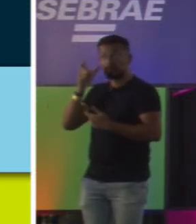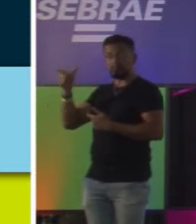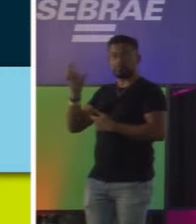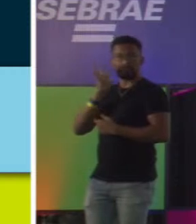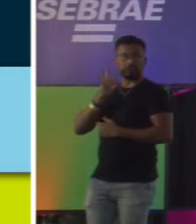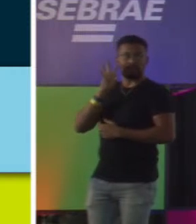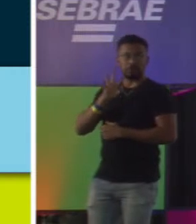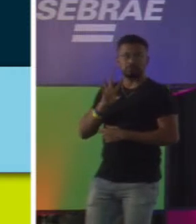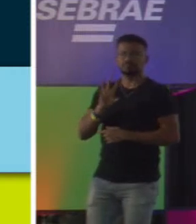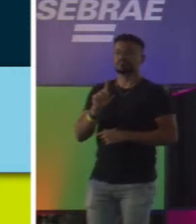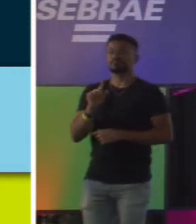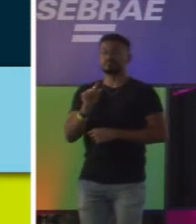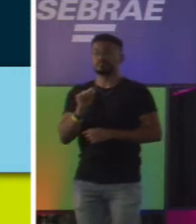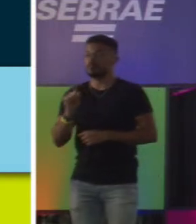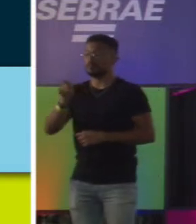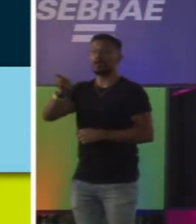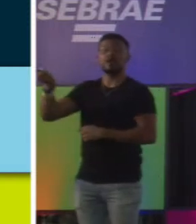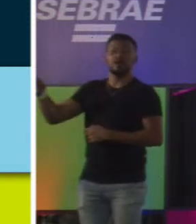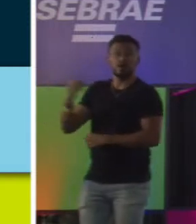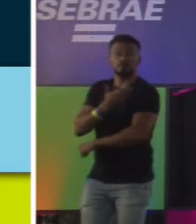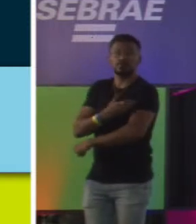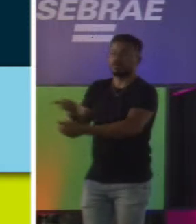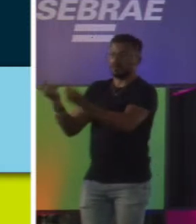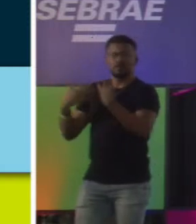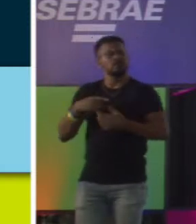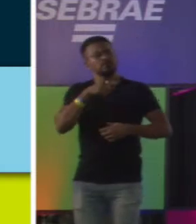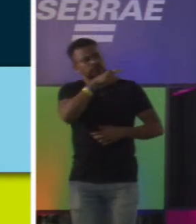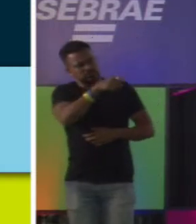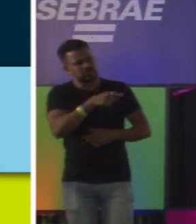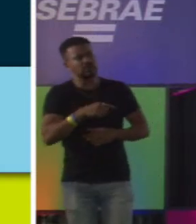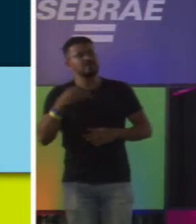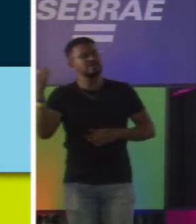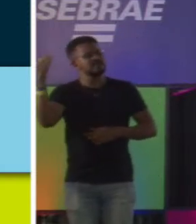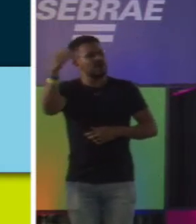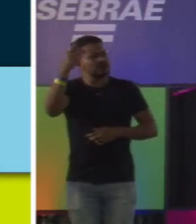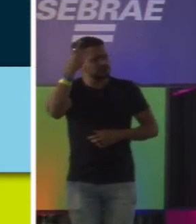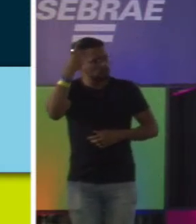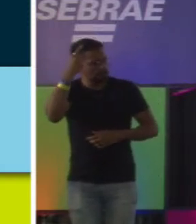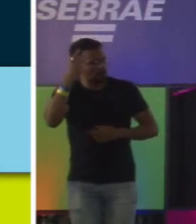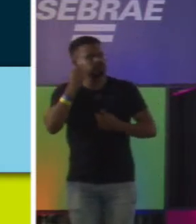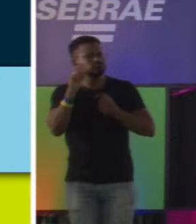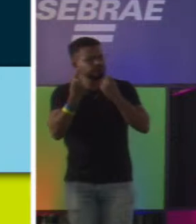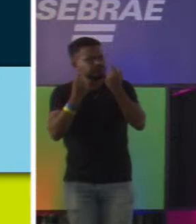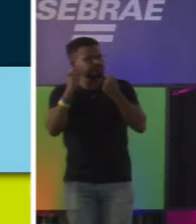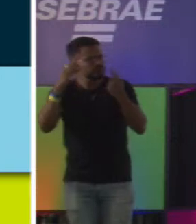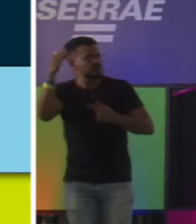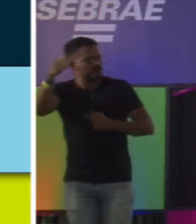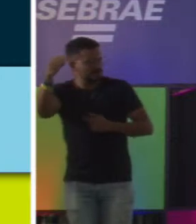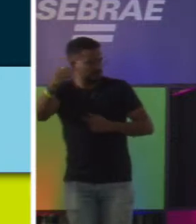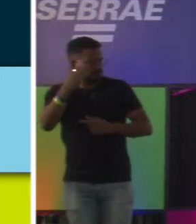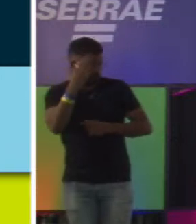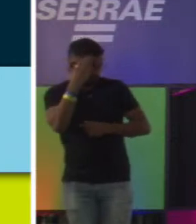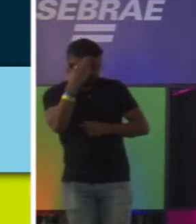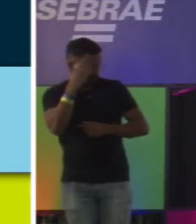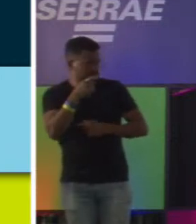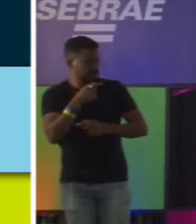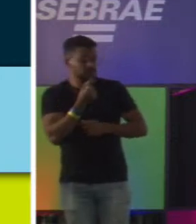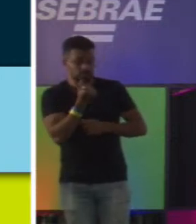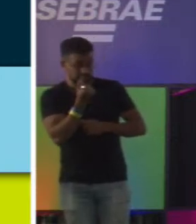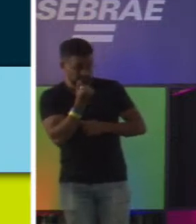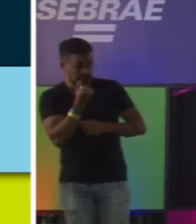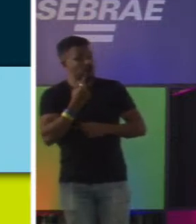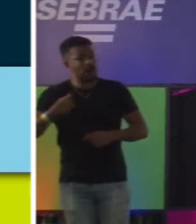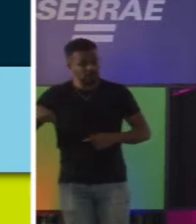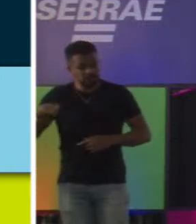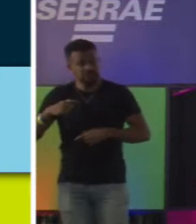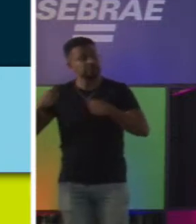coisa, que eles falavam assim, Bruna, já que você está indo para São Paulo de vez em quando, é o seguinte, sabe dinheiro, que é uma coisa que a